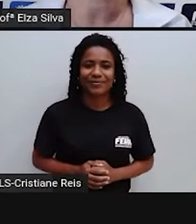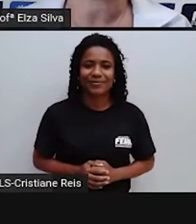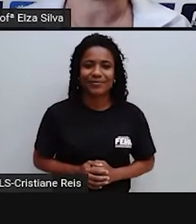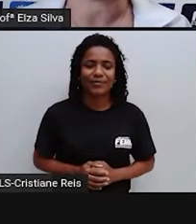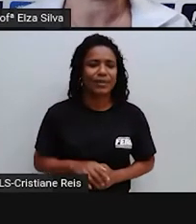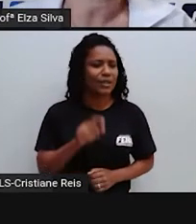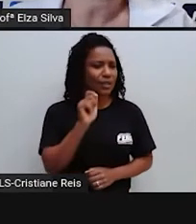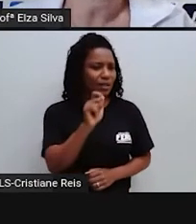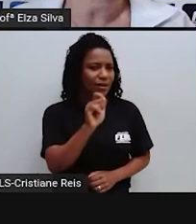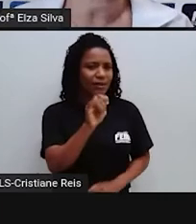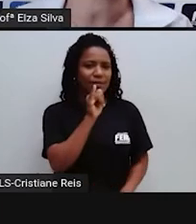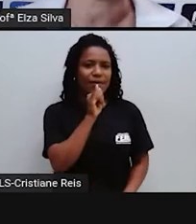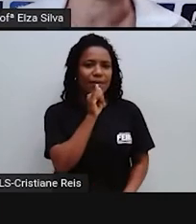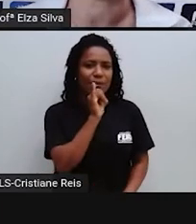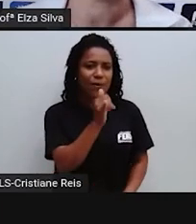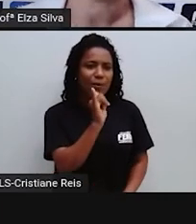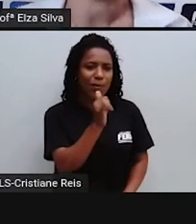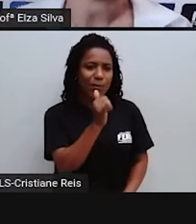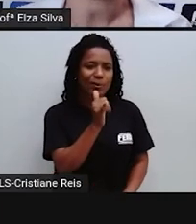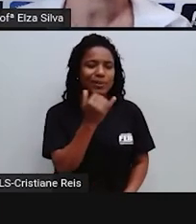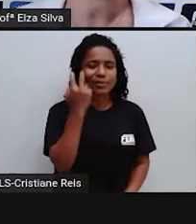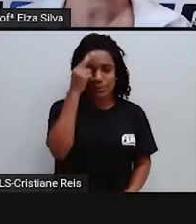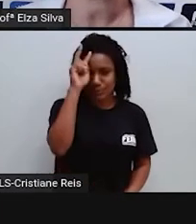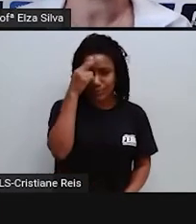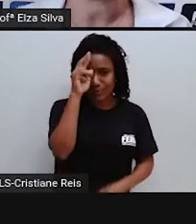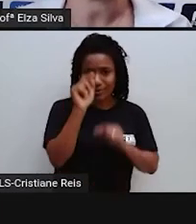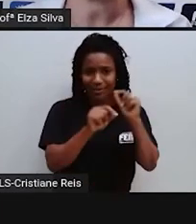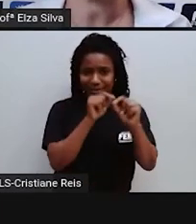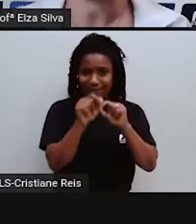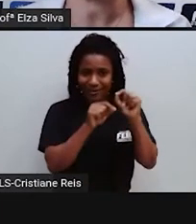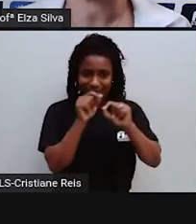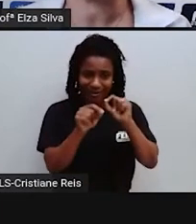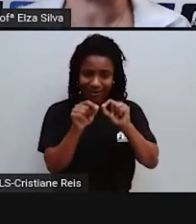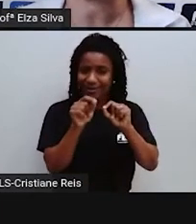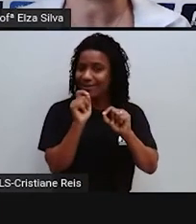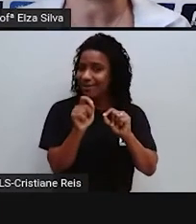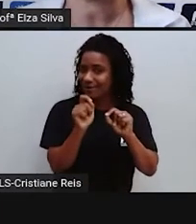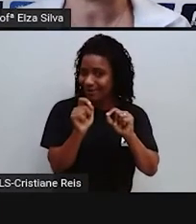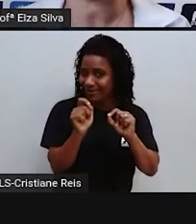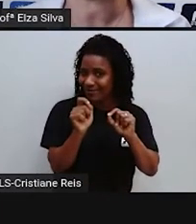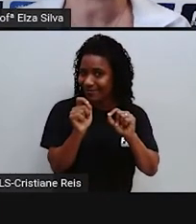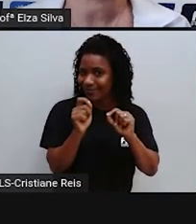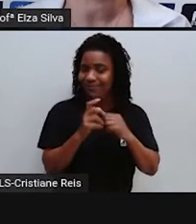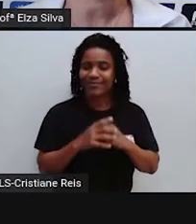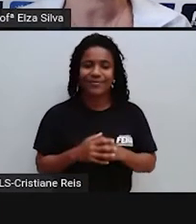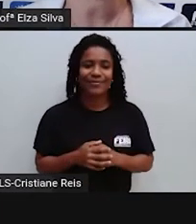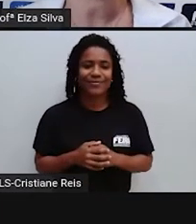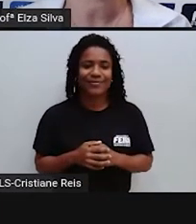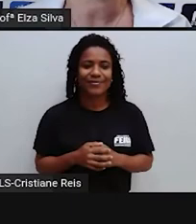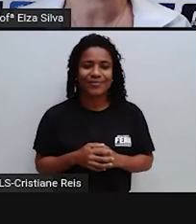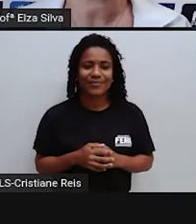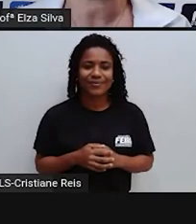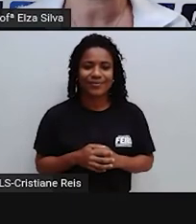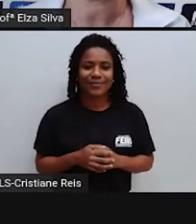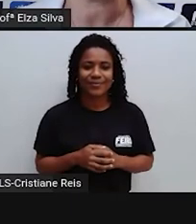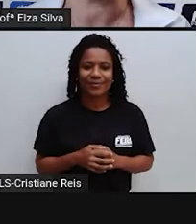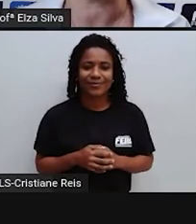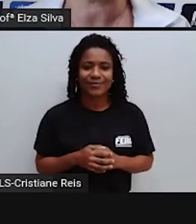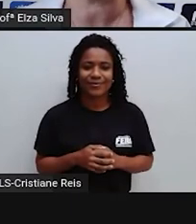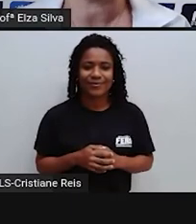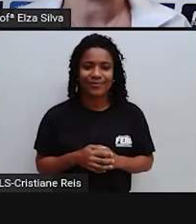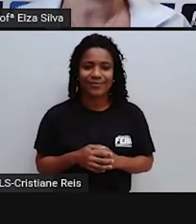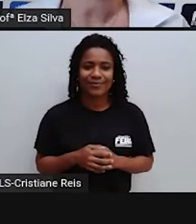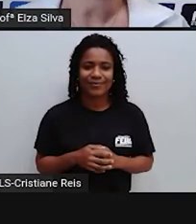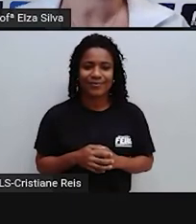conta a história Quem é um narrador Eres a first person narrator Or Eres a third person